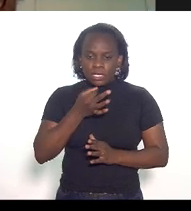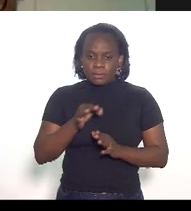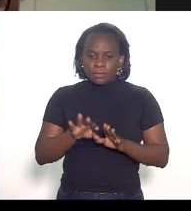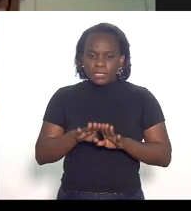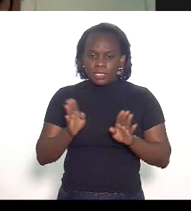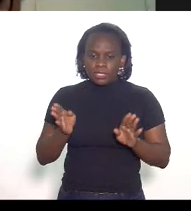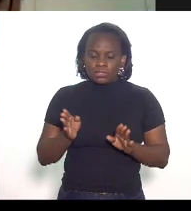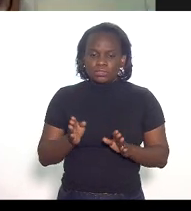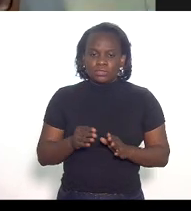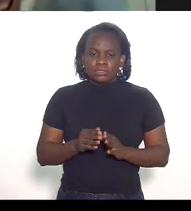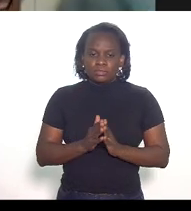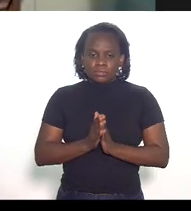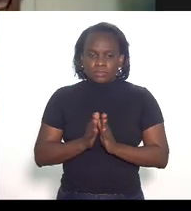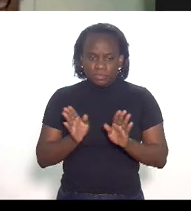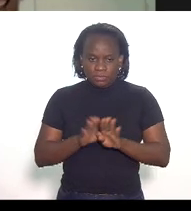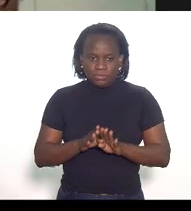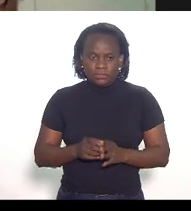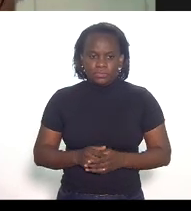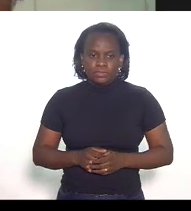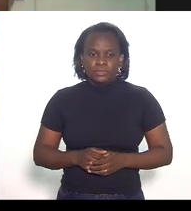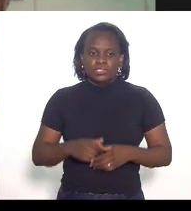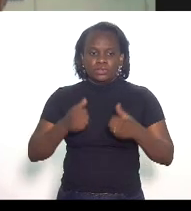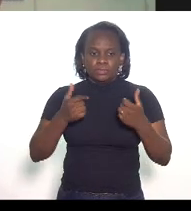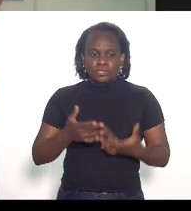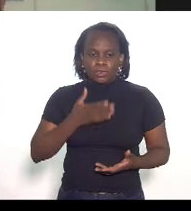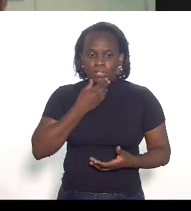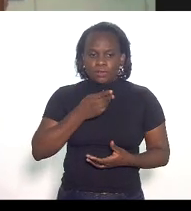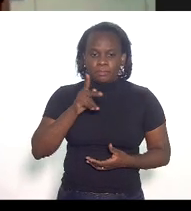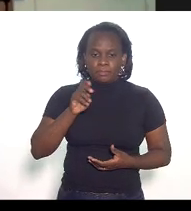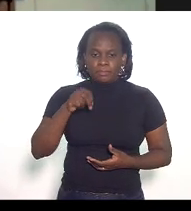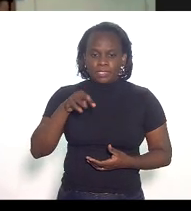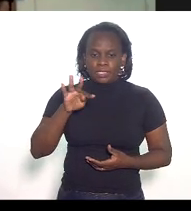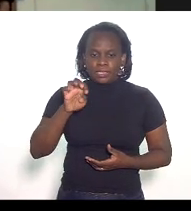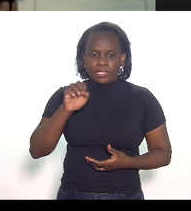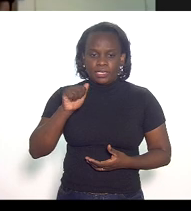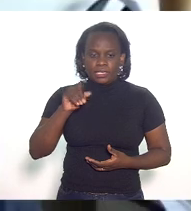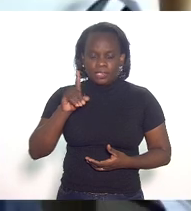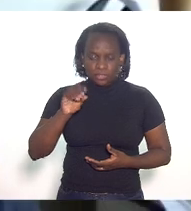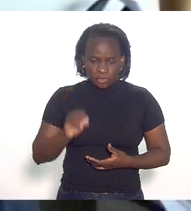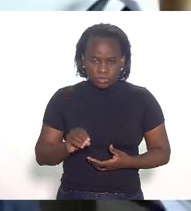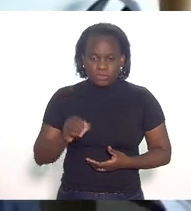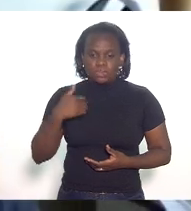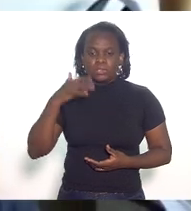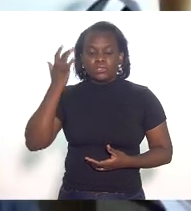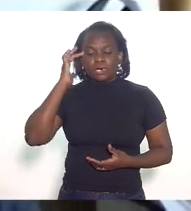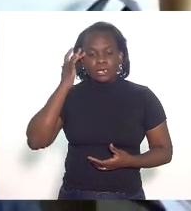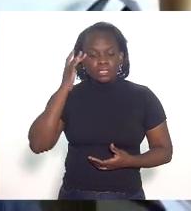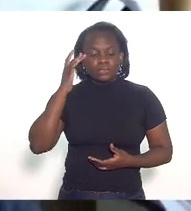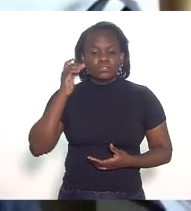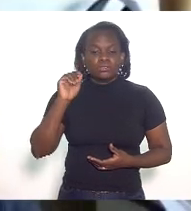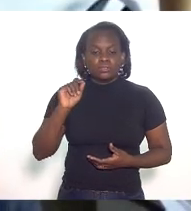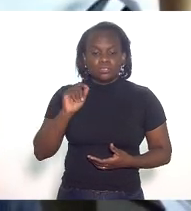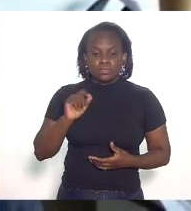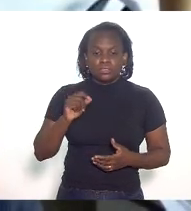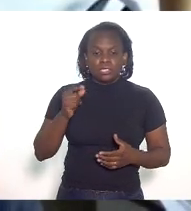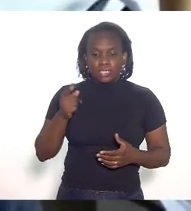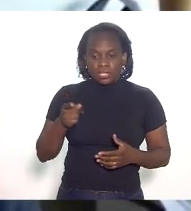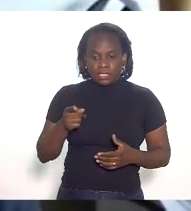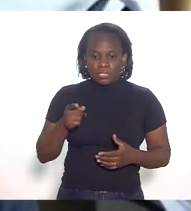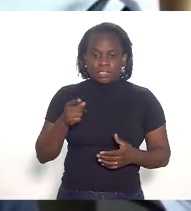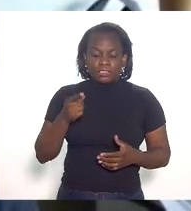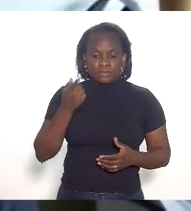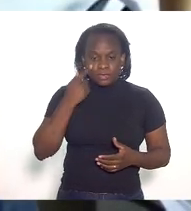comunicação aberta como colocou aqui o doutor Penteado eu acho que o Porto Açú é um atrativo